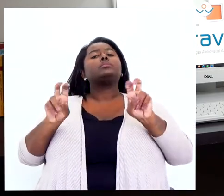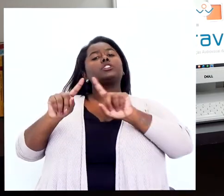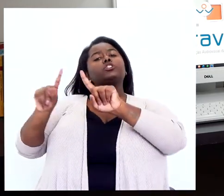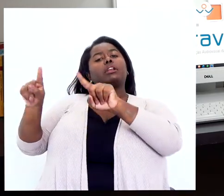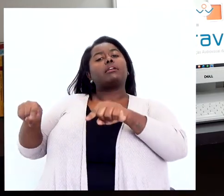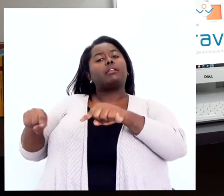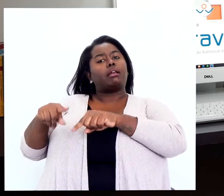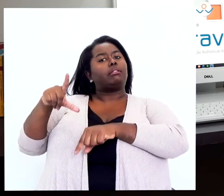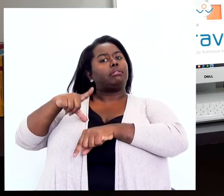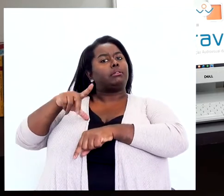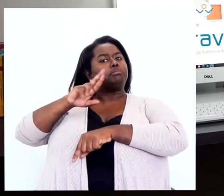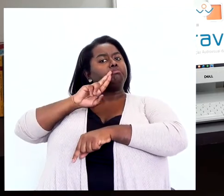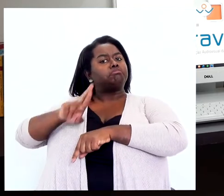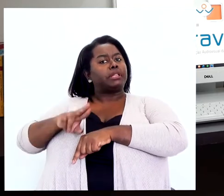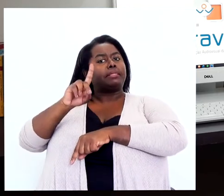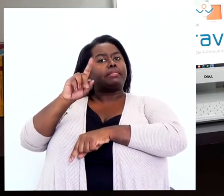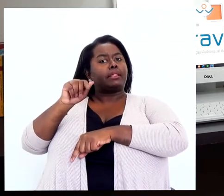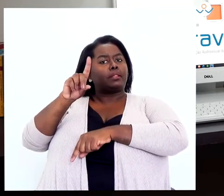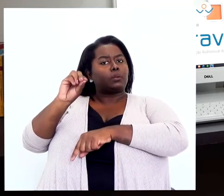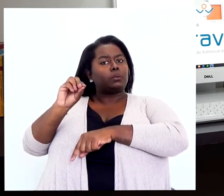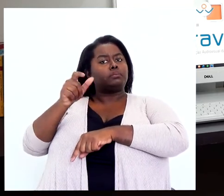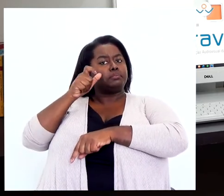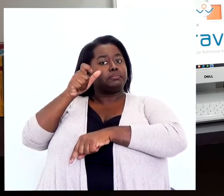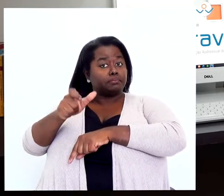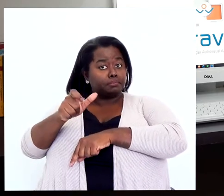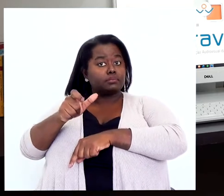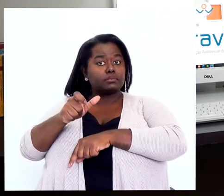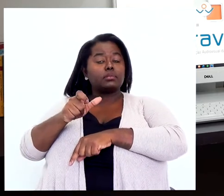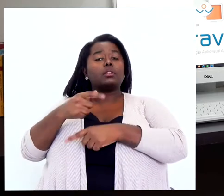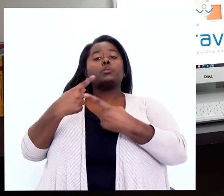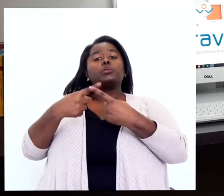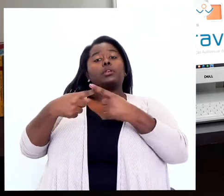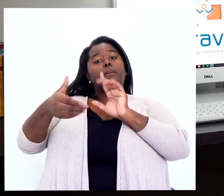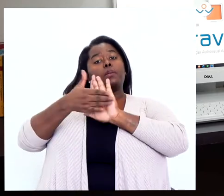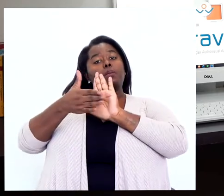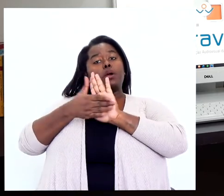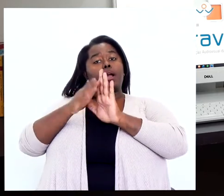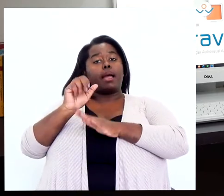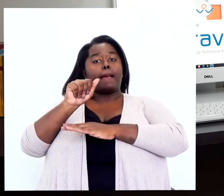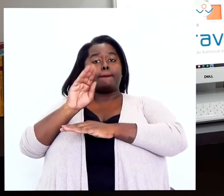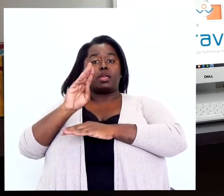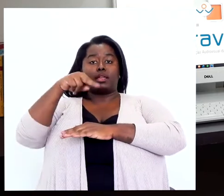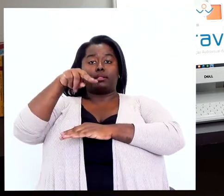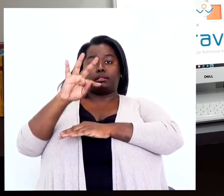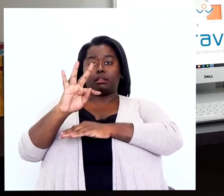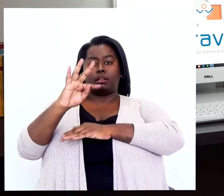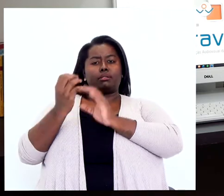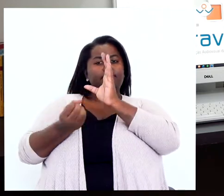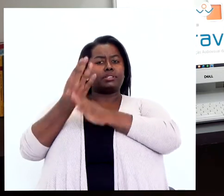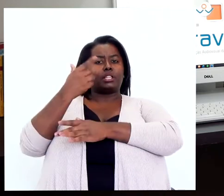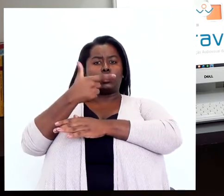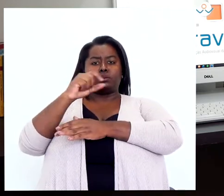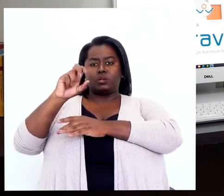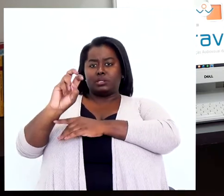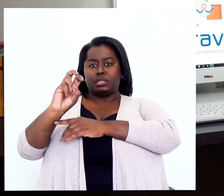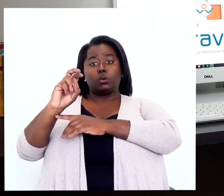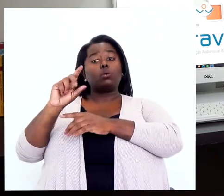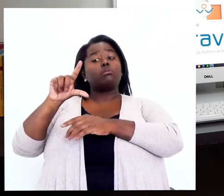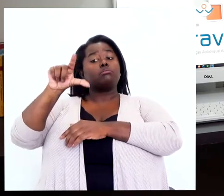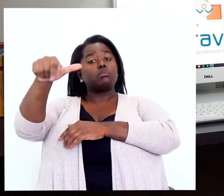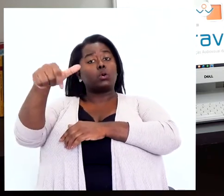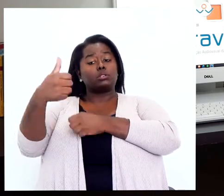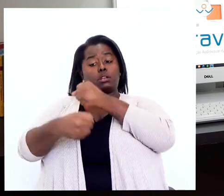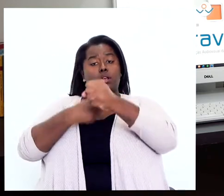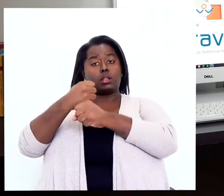janelas, nós tivemos dados muito interessantes, porque a proposta da ABNT, que é uma proposta que foi criada lá em 2005